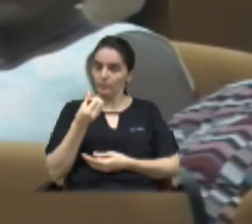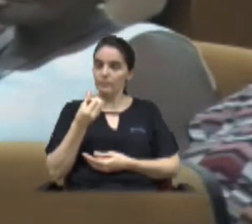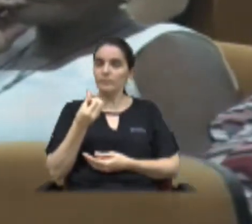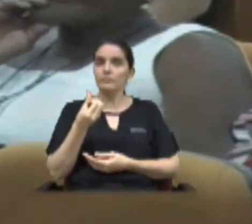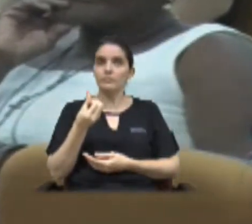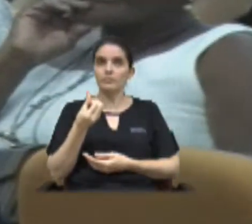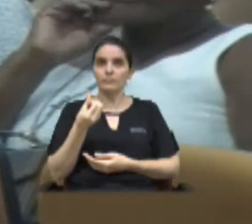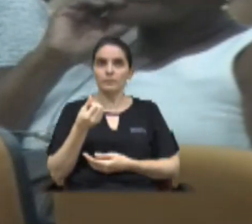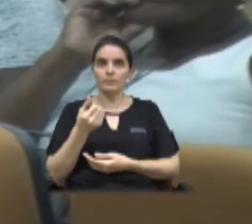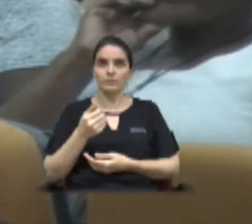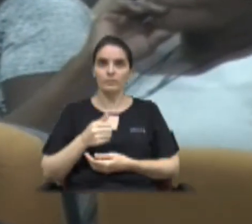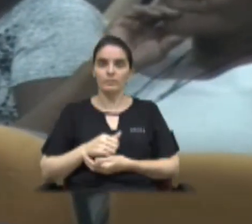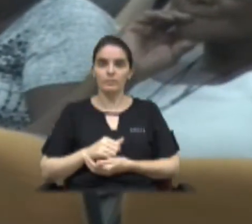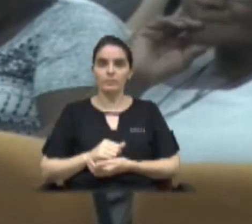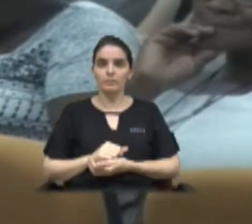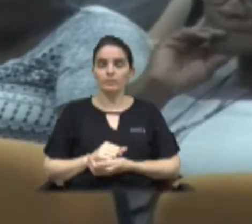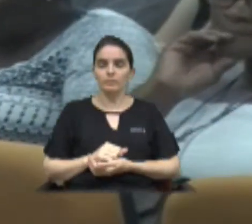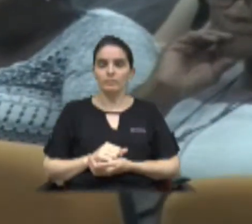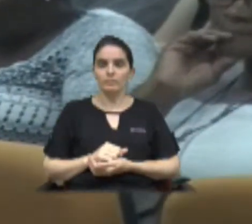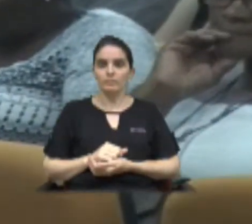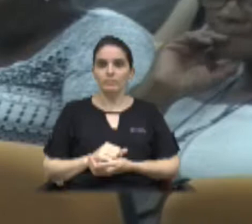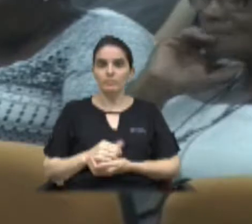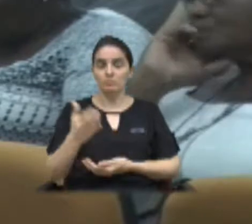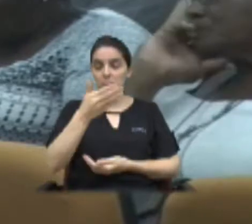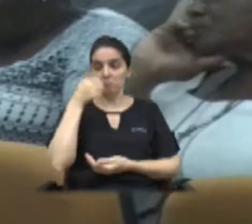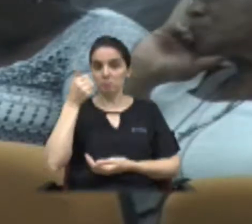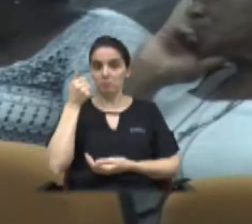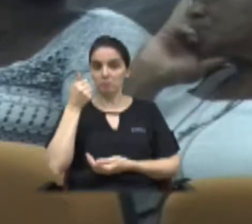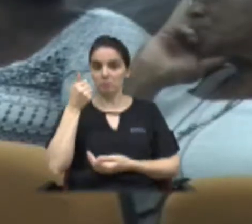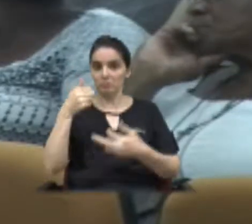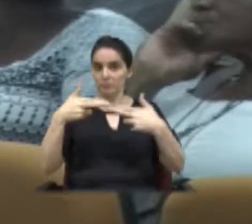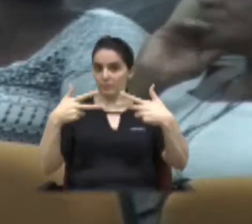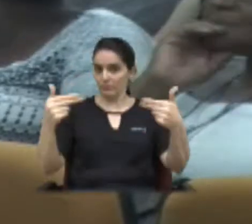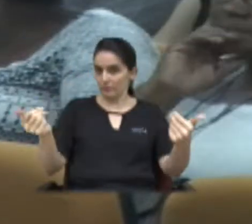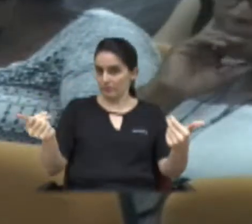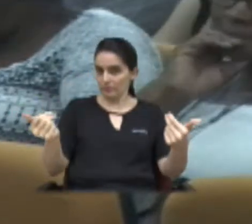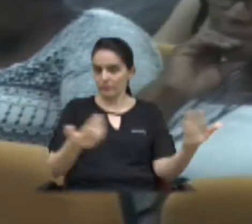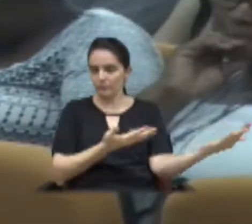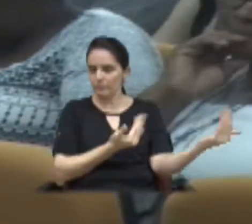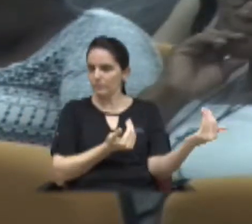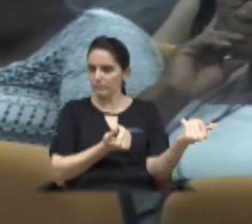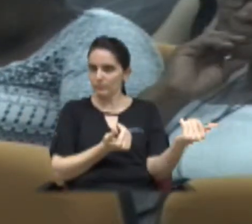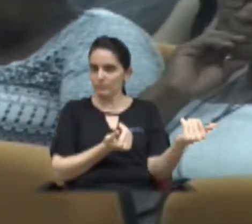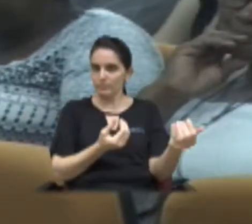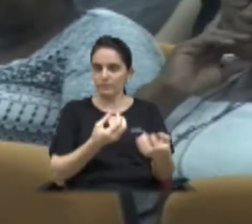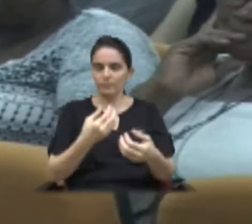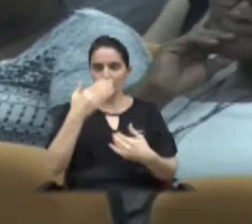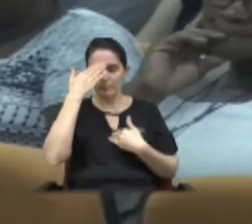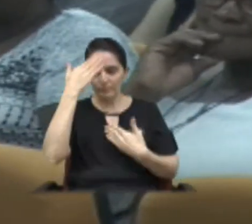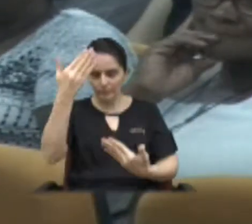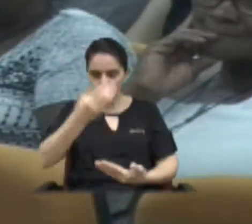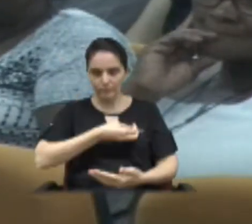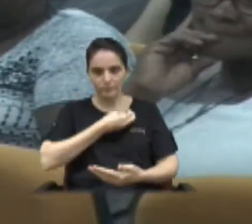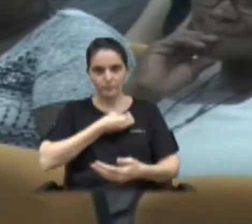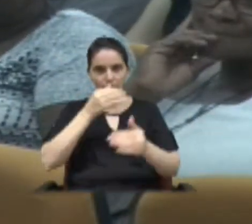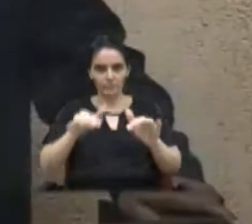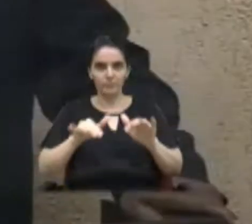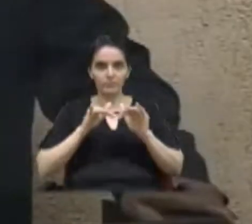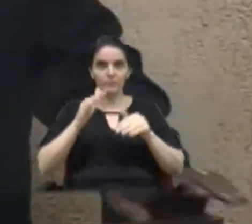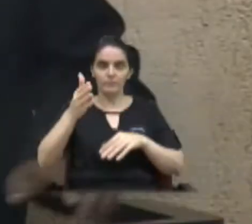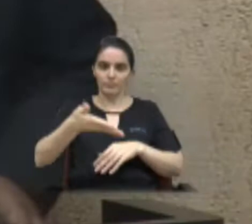em muitas mocinhas por aí. Obrigado, dona Pitanga, por estar aqui hoje presente conosco. Senhores vereadores,